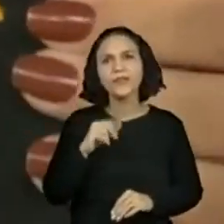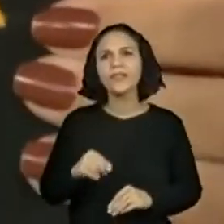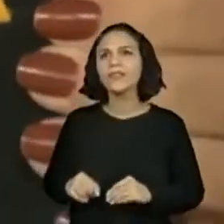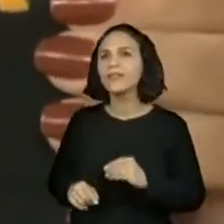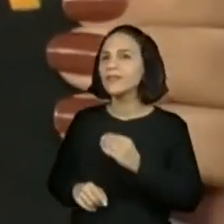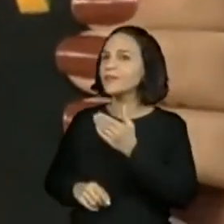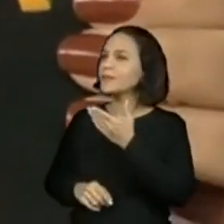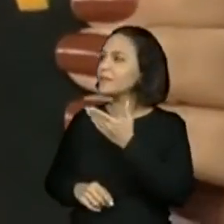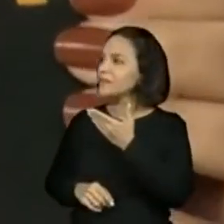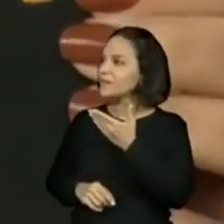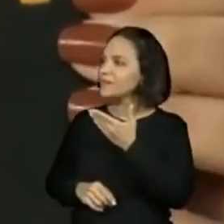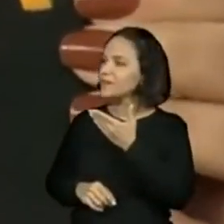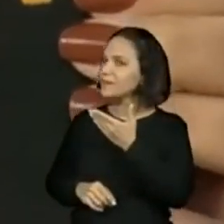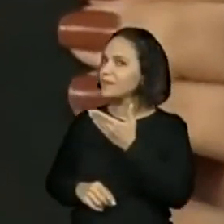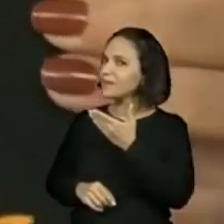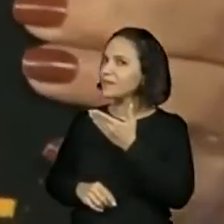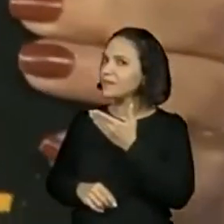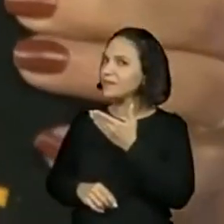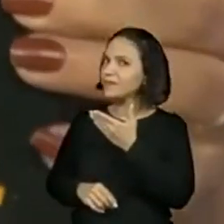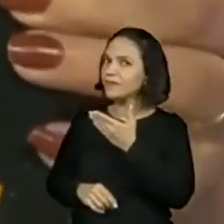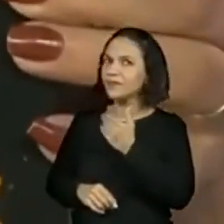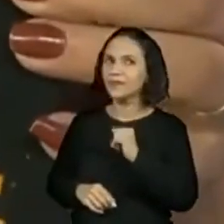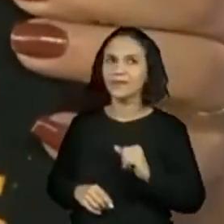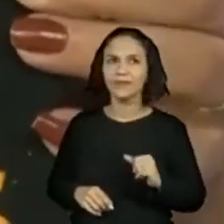bonitinho. E aí, galera?